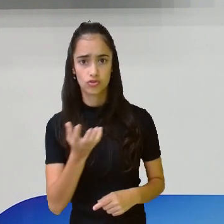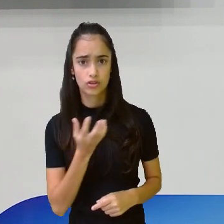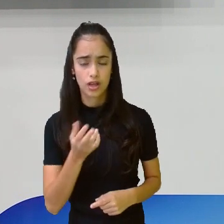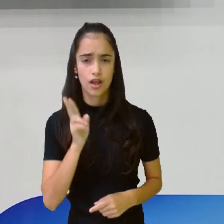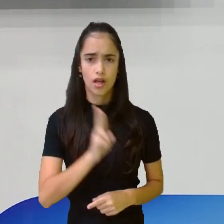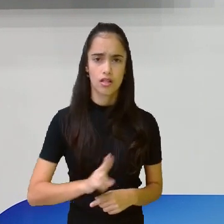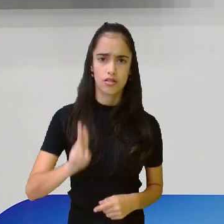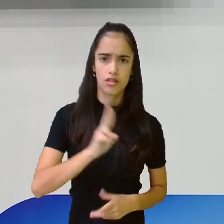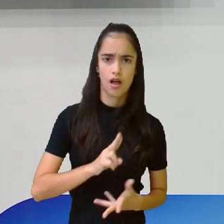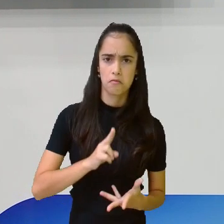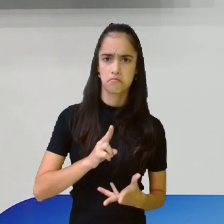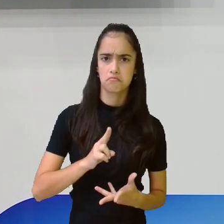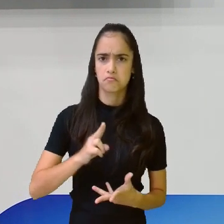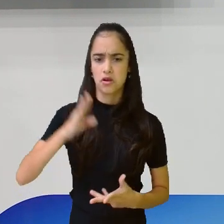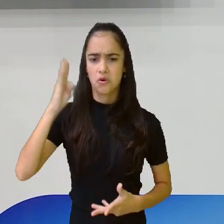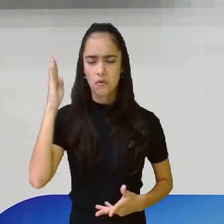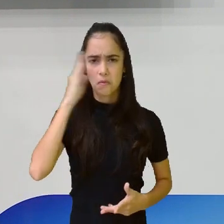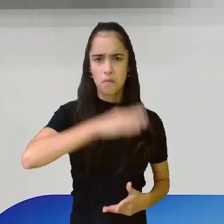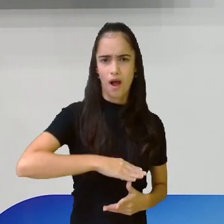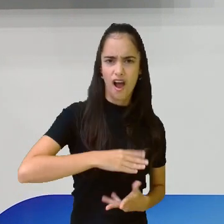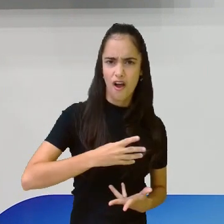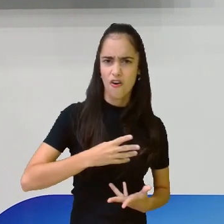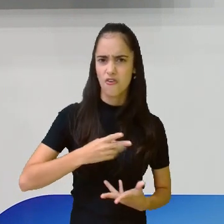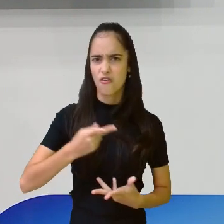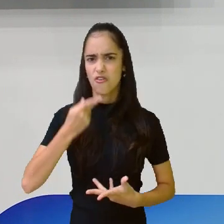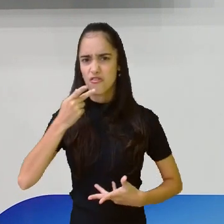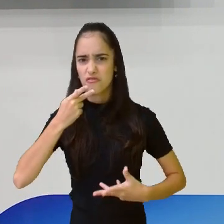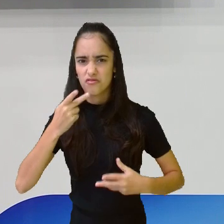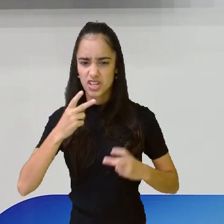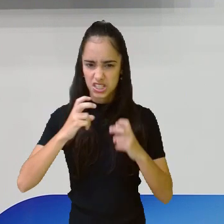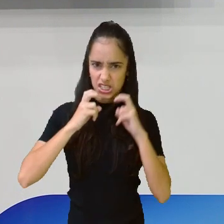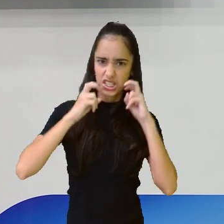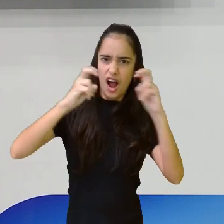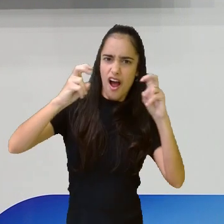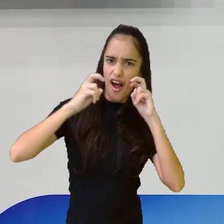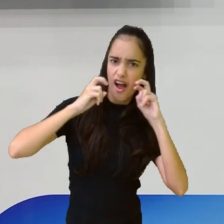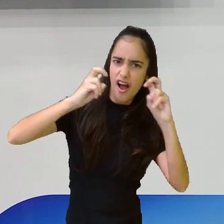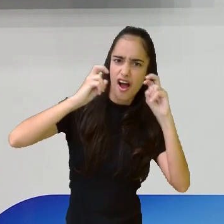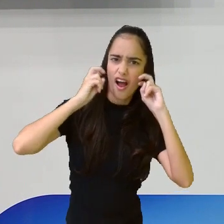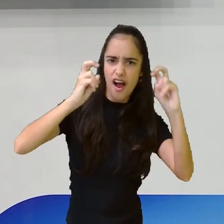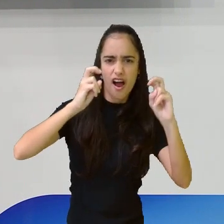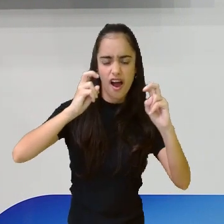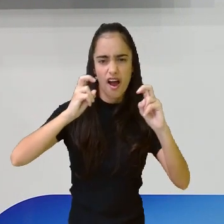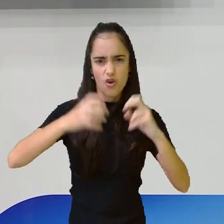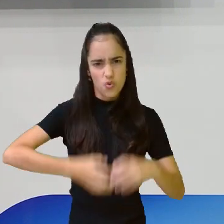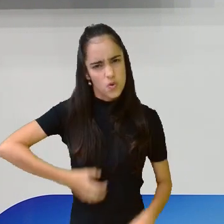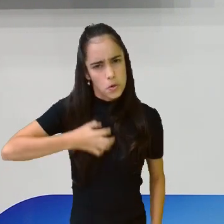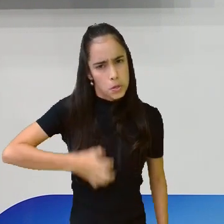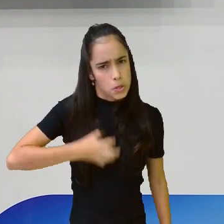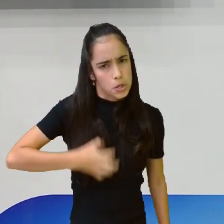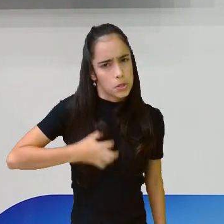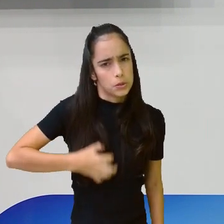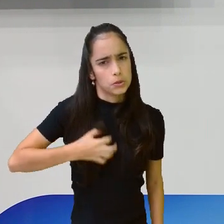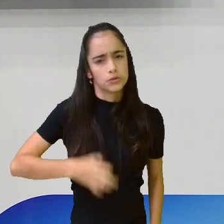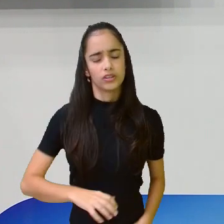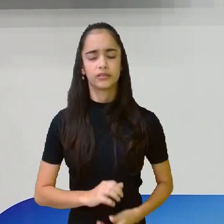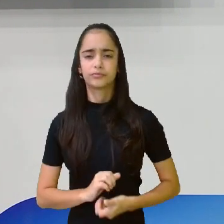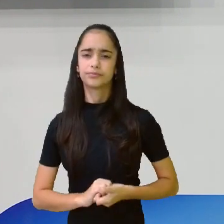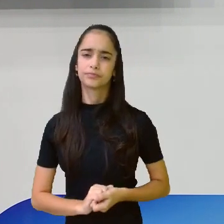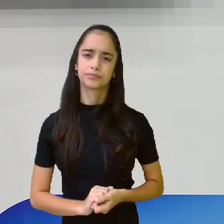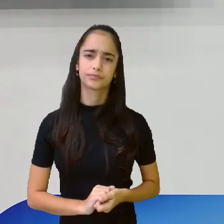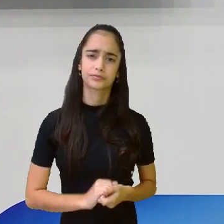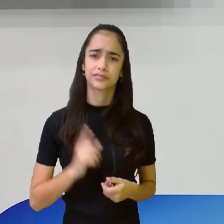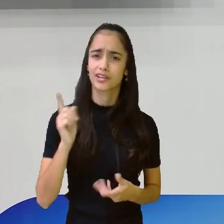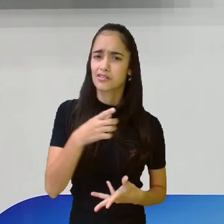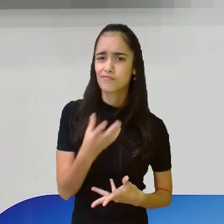violência vai a gente falar grosseiramente com as pessoas, a gente impor aí o que a gente quer. Muitas vezes de